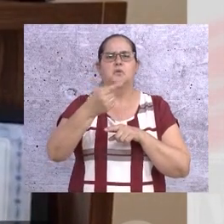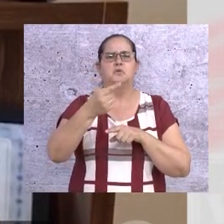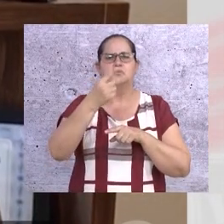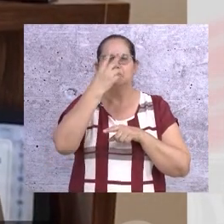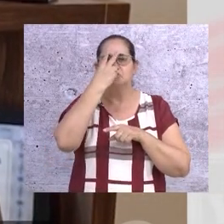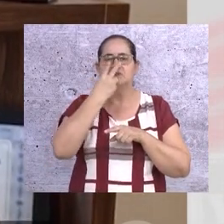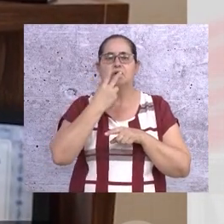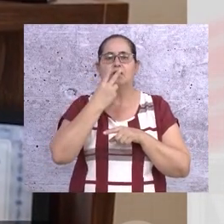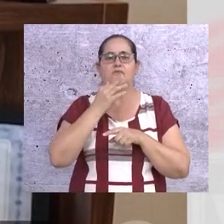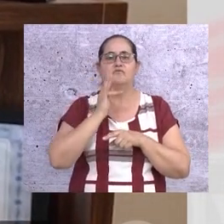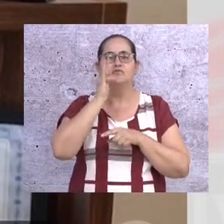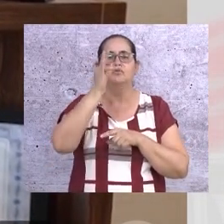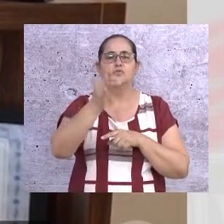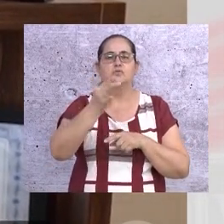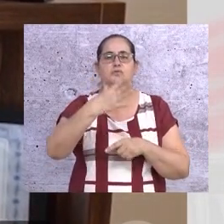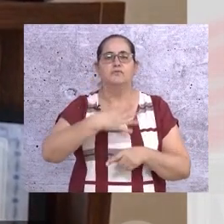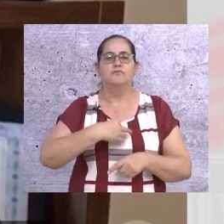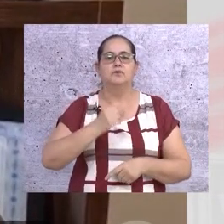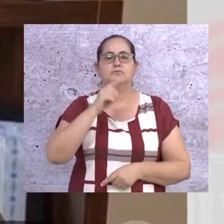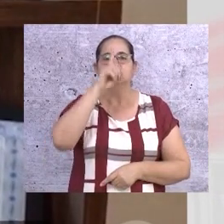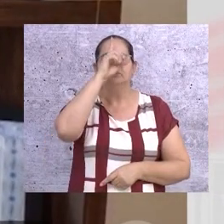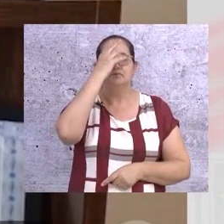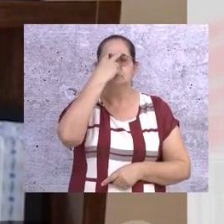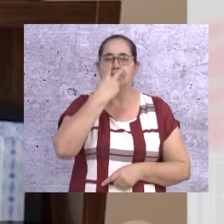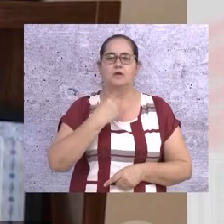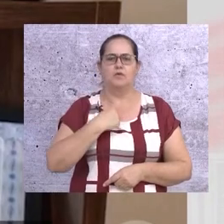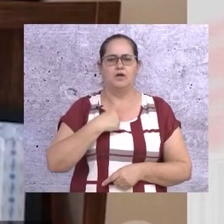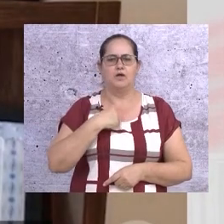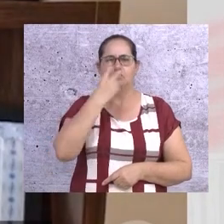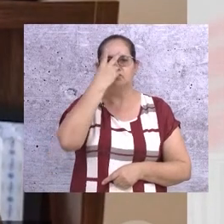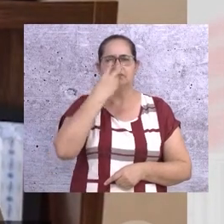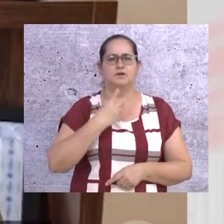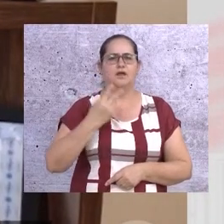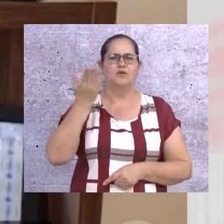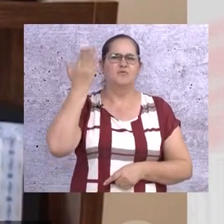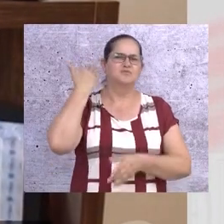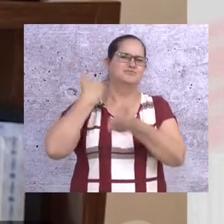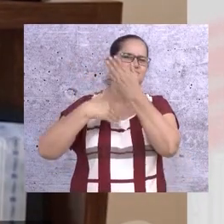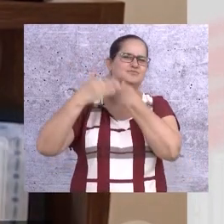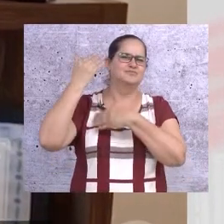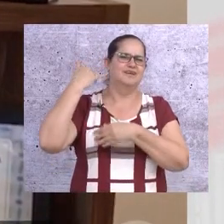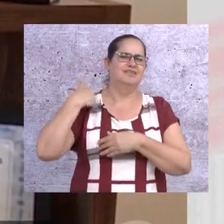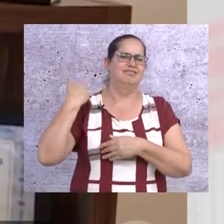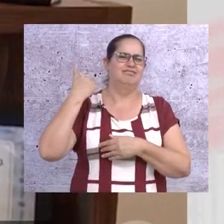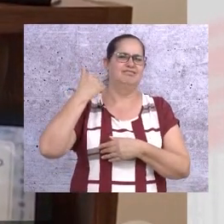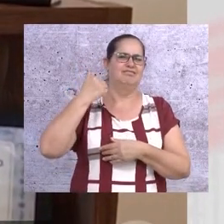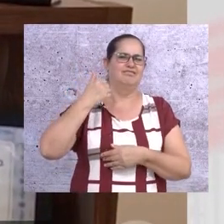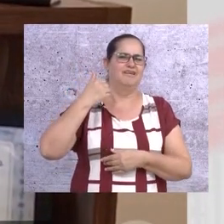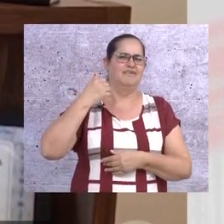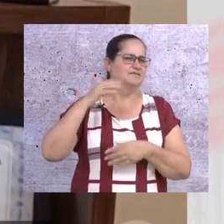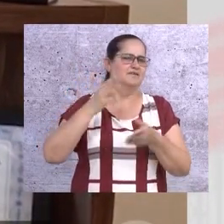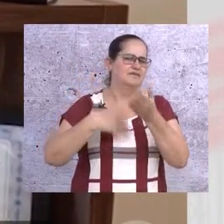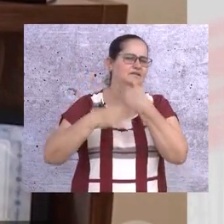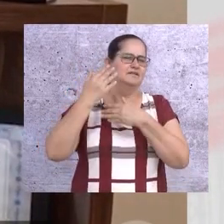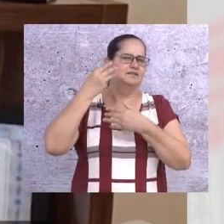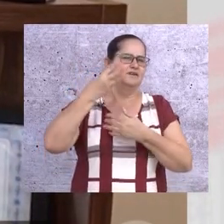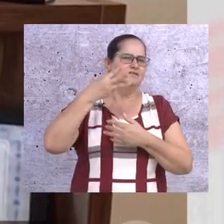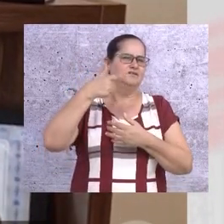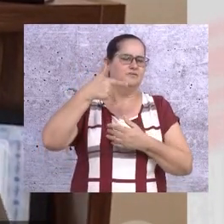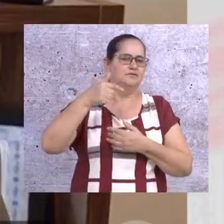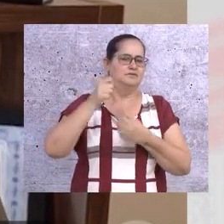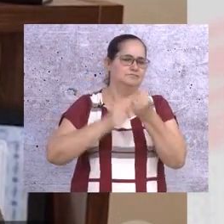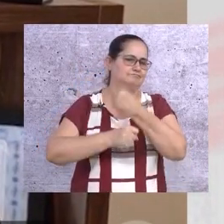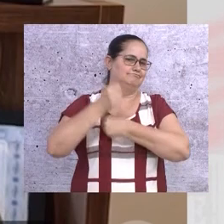Quem vai ter um filho cego? Eu fiquei cego 32 anos atrás. Mas, então, pode ter certeza, Jean,